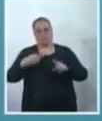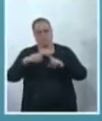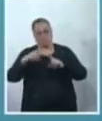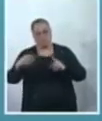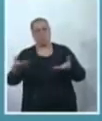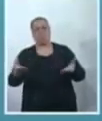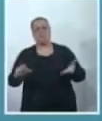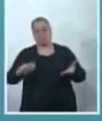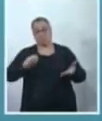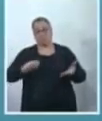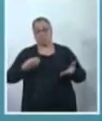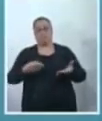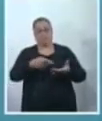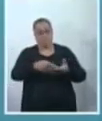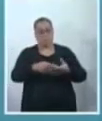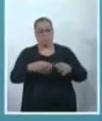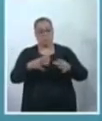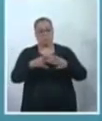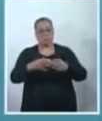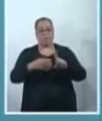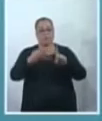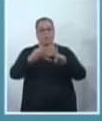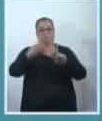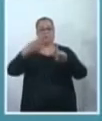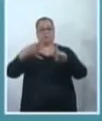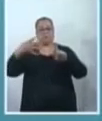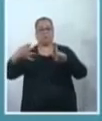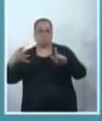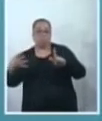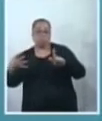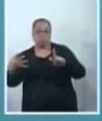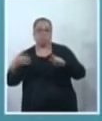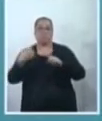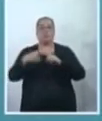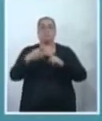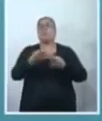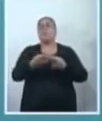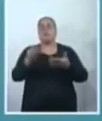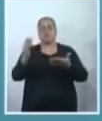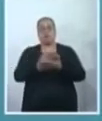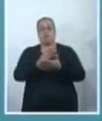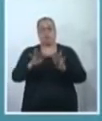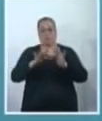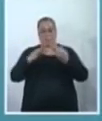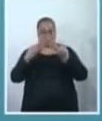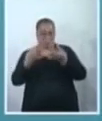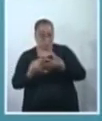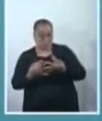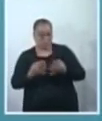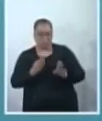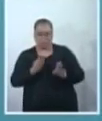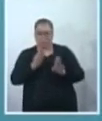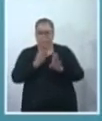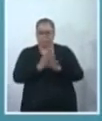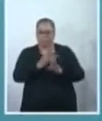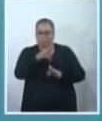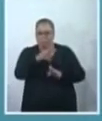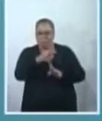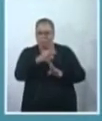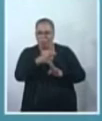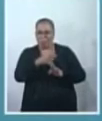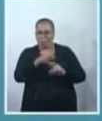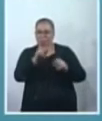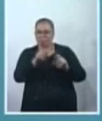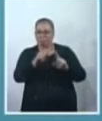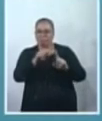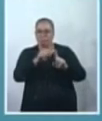vida da comunidade LGBTQI+. muito porque algumas famílias, quando têm ciência da sexualidade